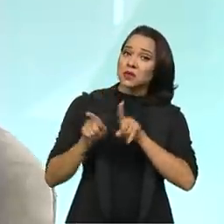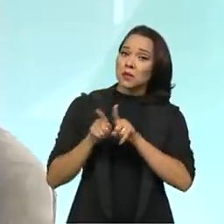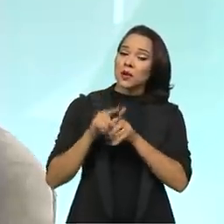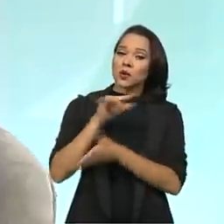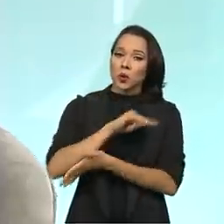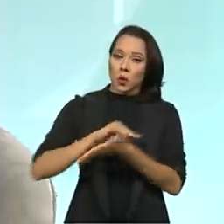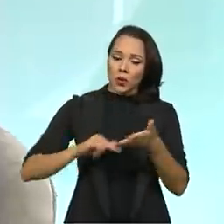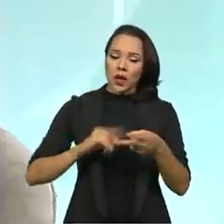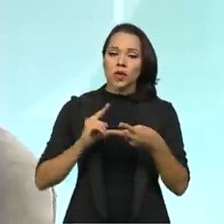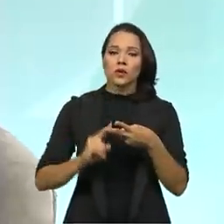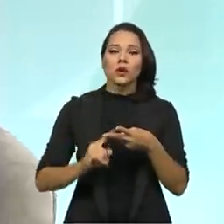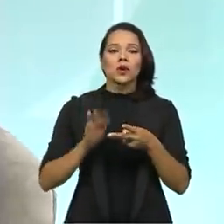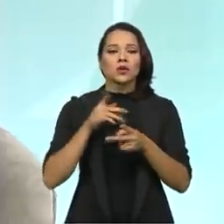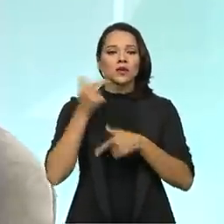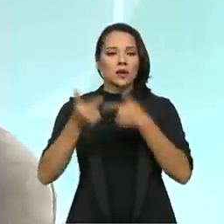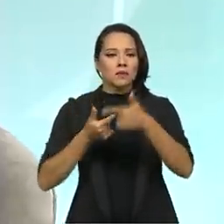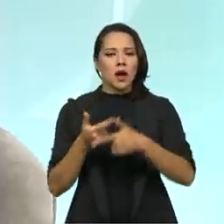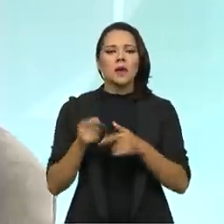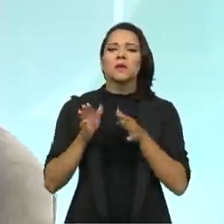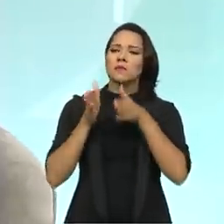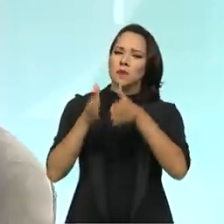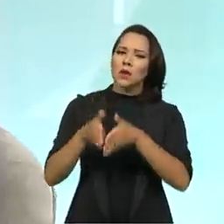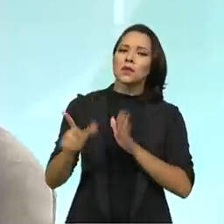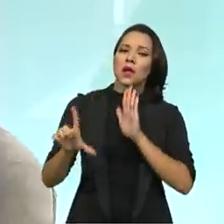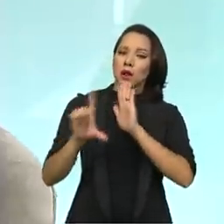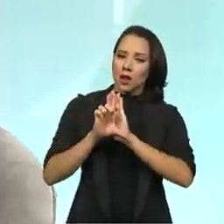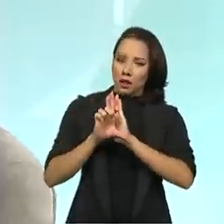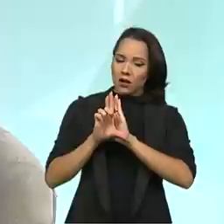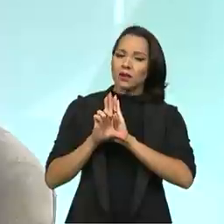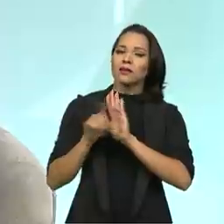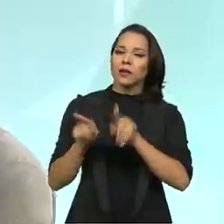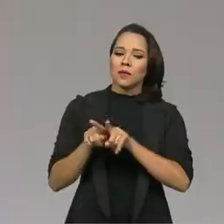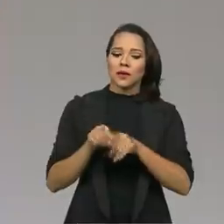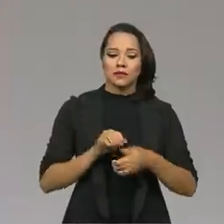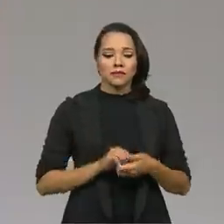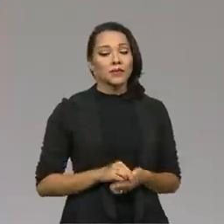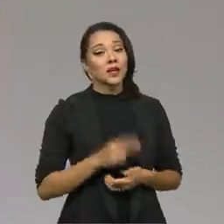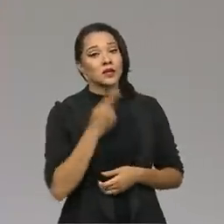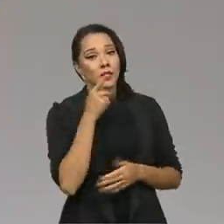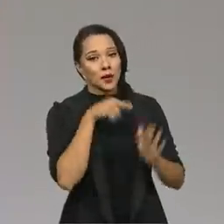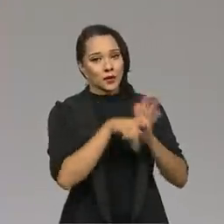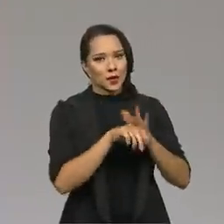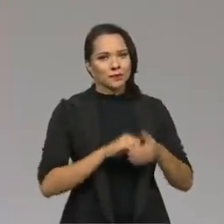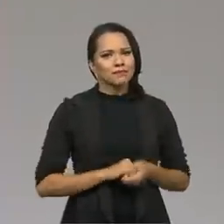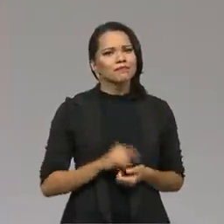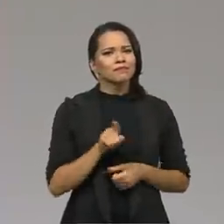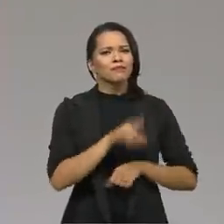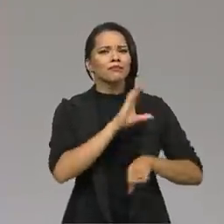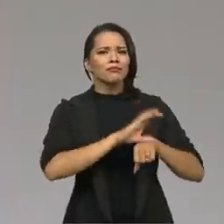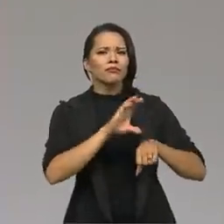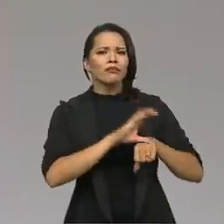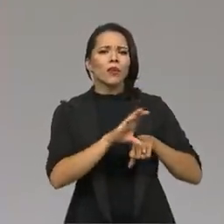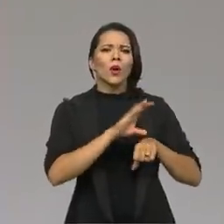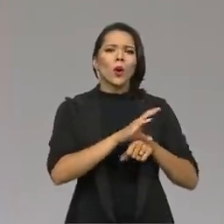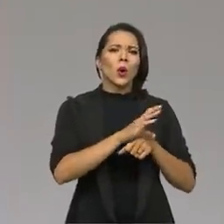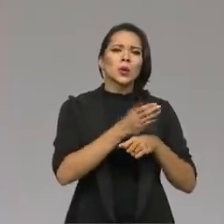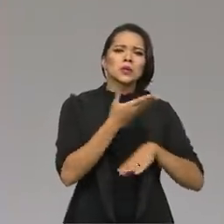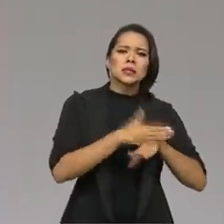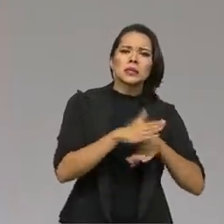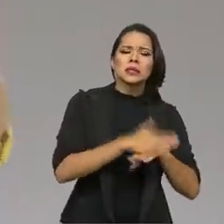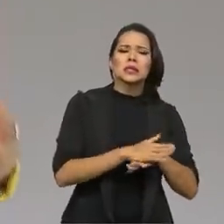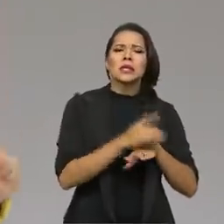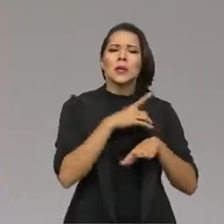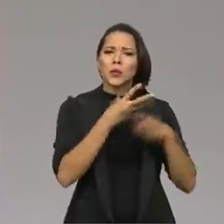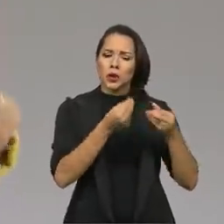documentação, nas nossas missões, eles fazem parte da legislação, inclusive. Isso que eu ia falar, secretário, essa capacitação envolve muito,